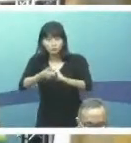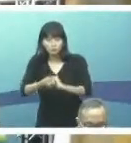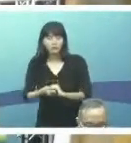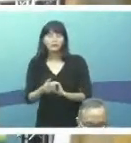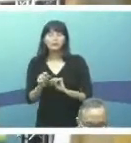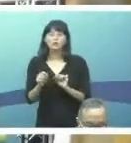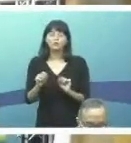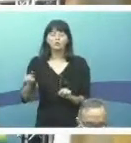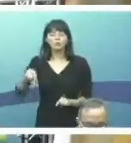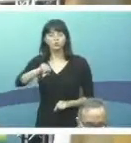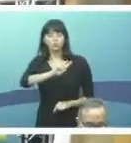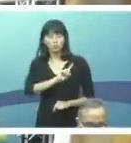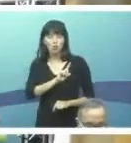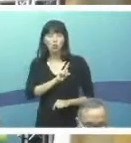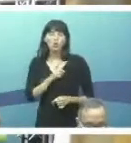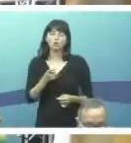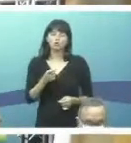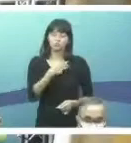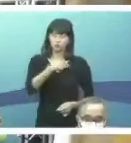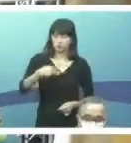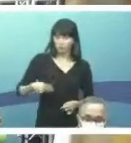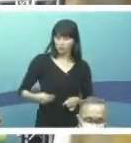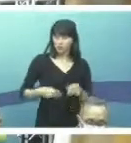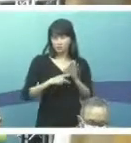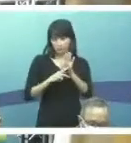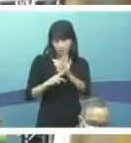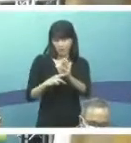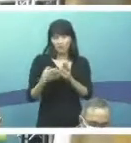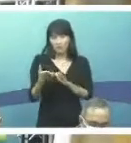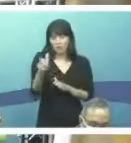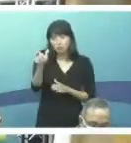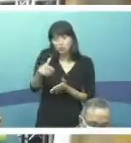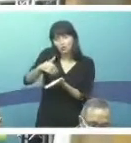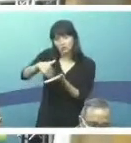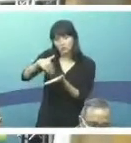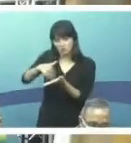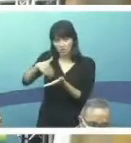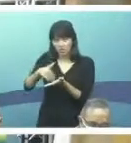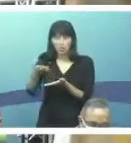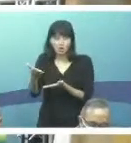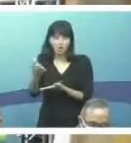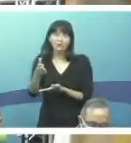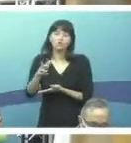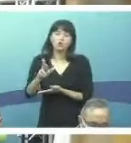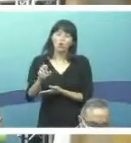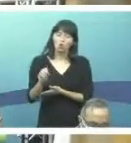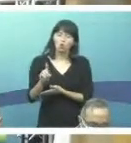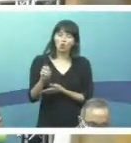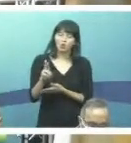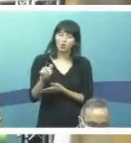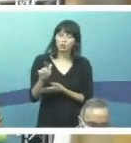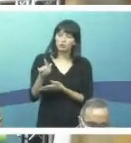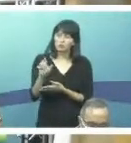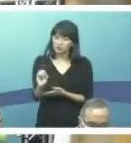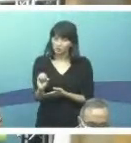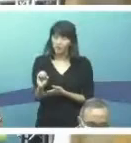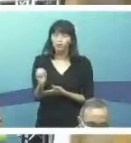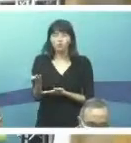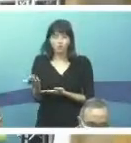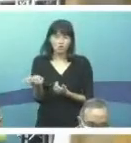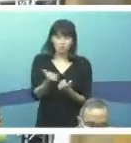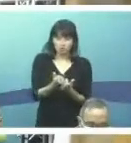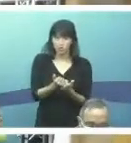ministro, representando o ministro, o nosso secretário executivo, Rodrigo Cruz, atual como ministro